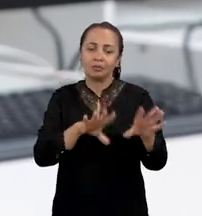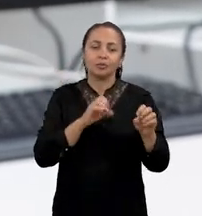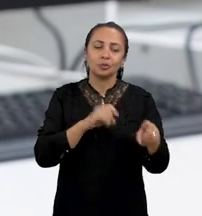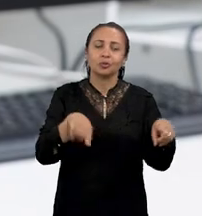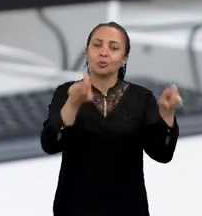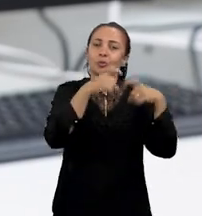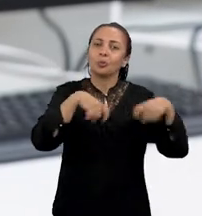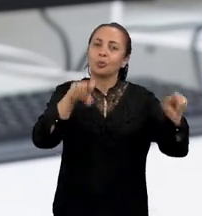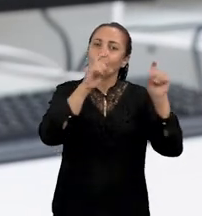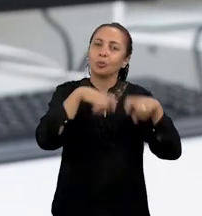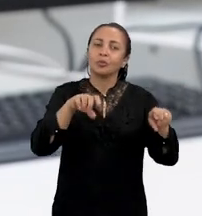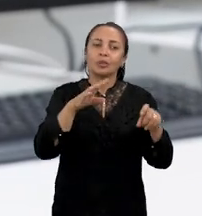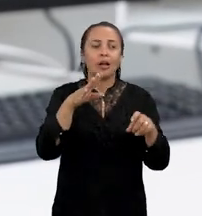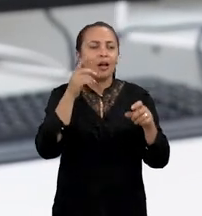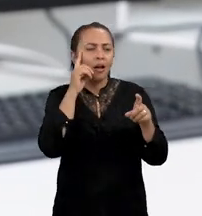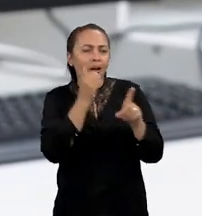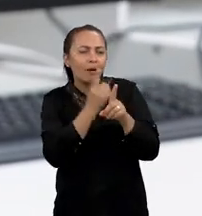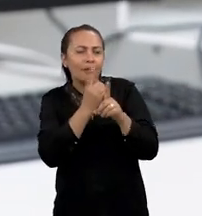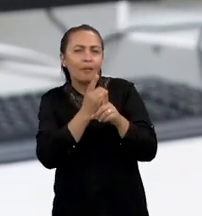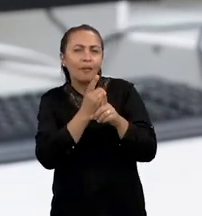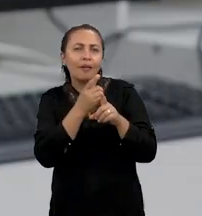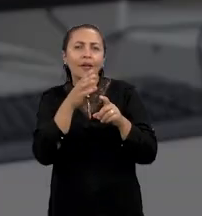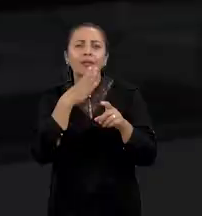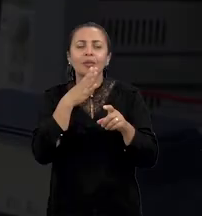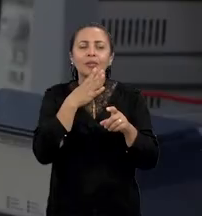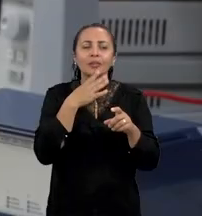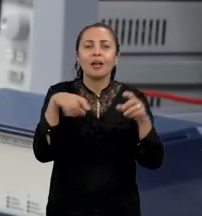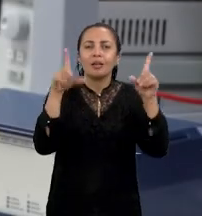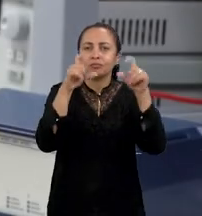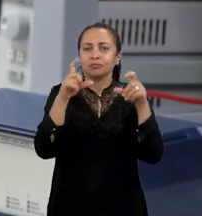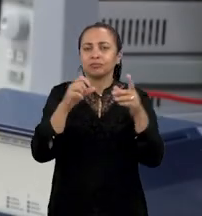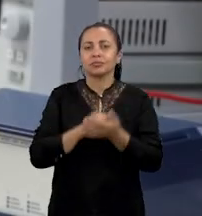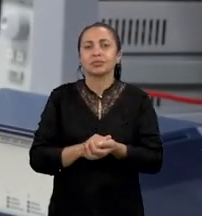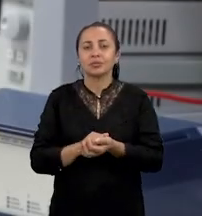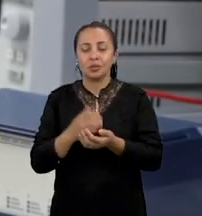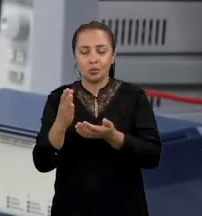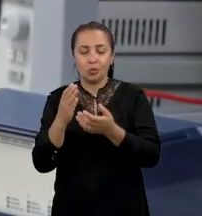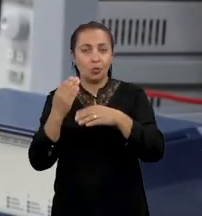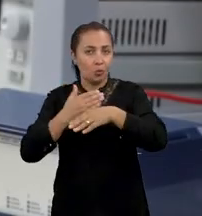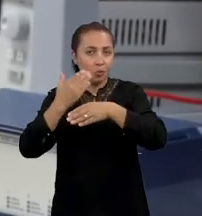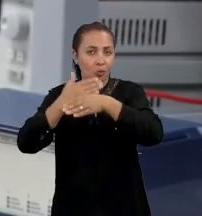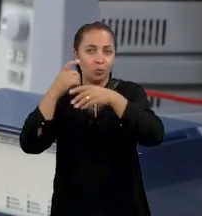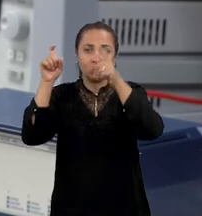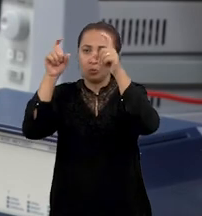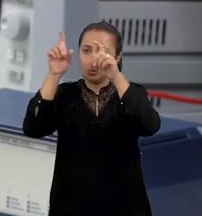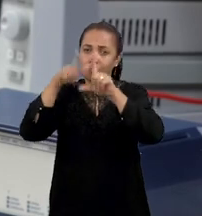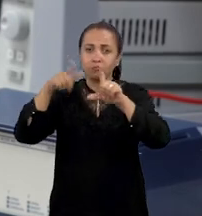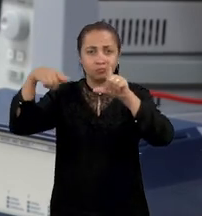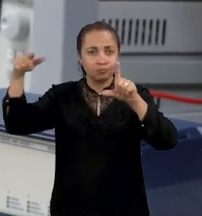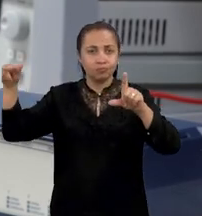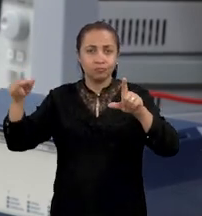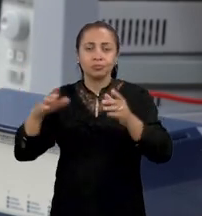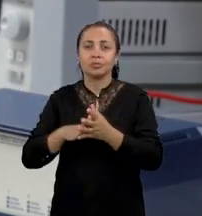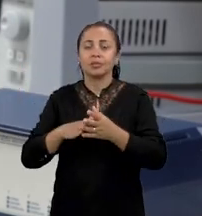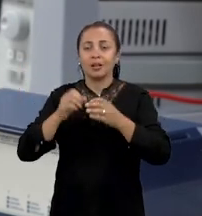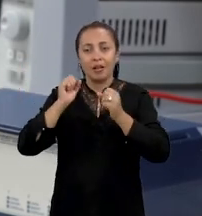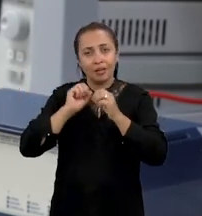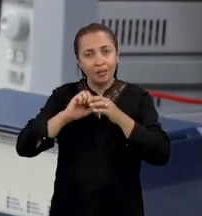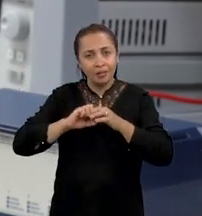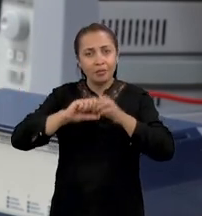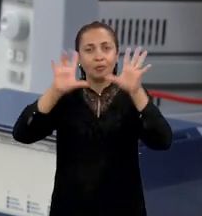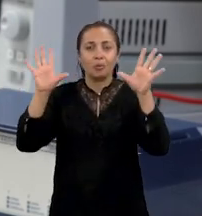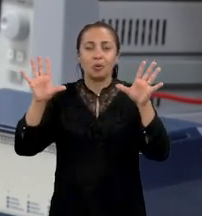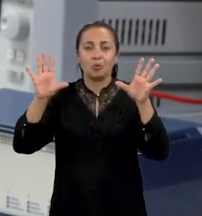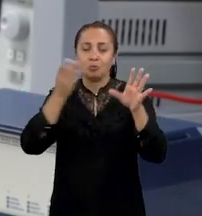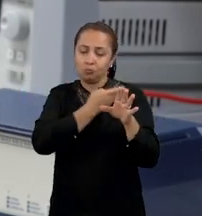computador a conseguir detectar e reconhecer essas imagens. Nós construímos uma base de dados, essa base de dados se tornou pública. No trabalho do Jeffs, a gente